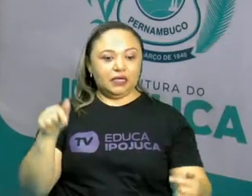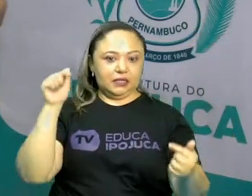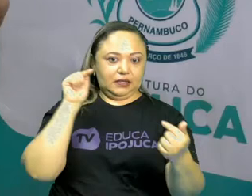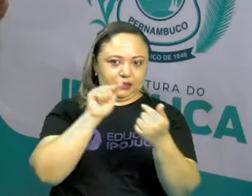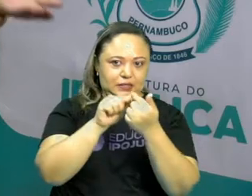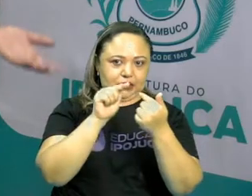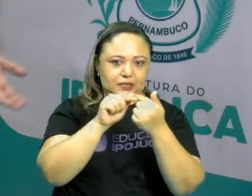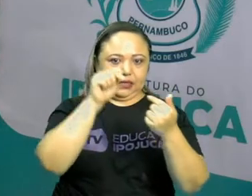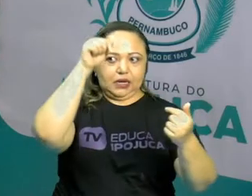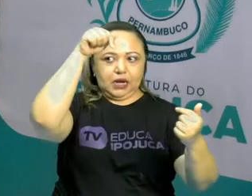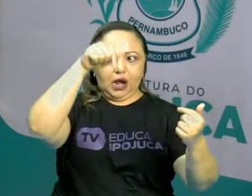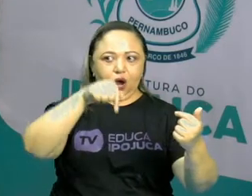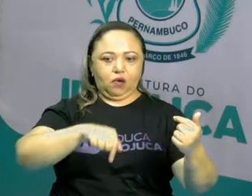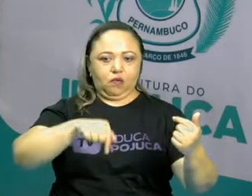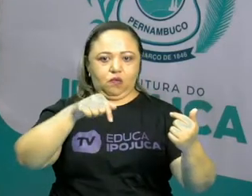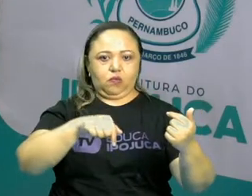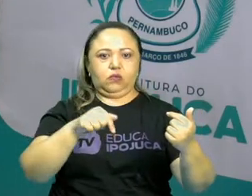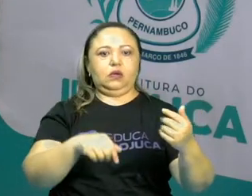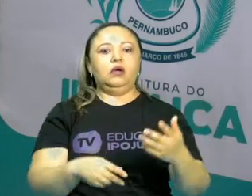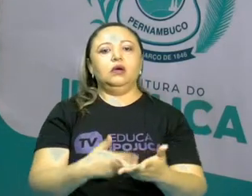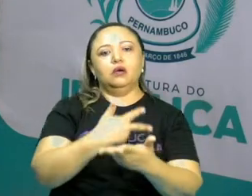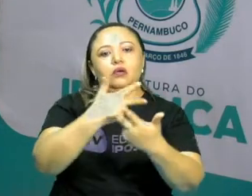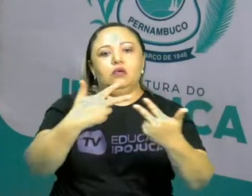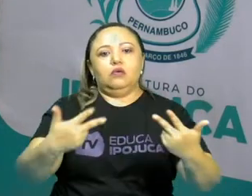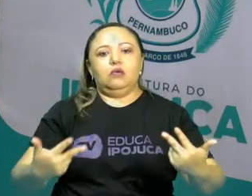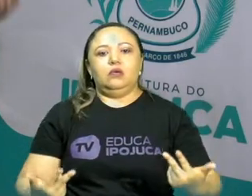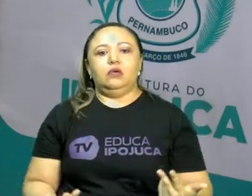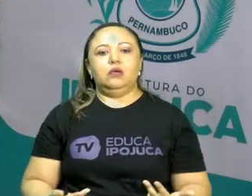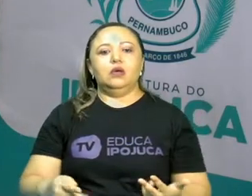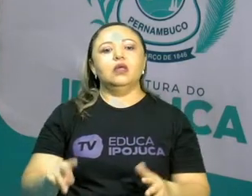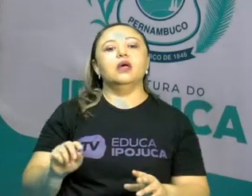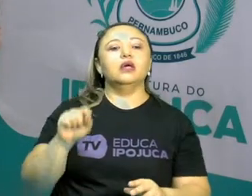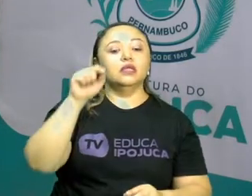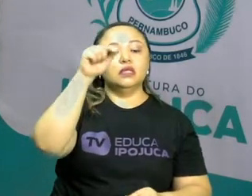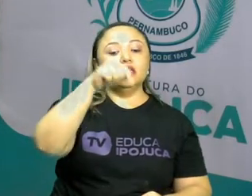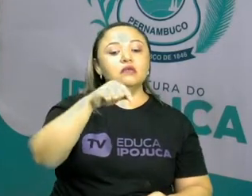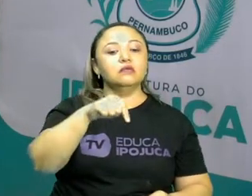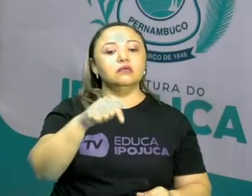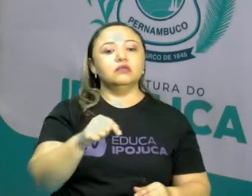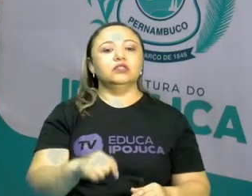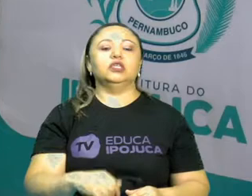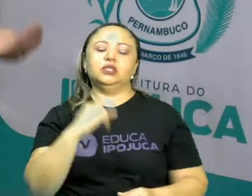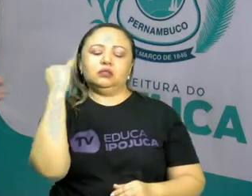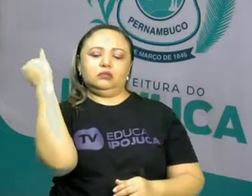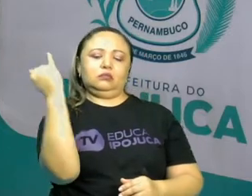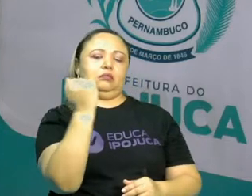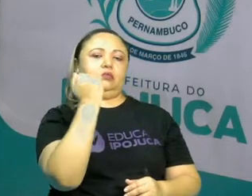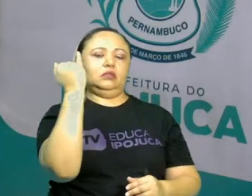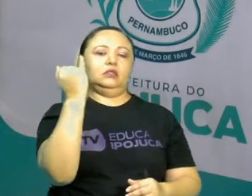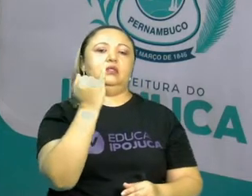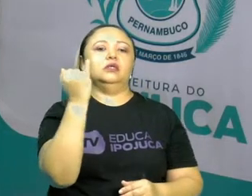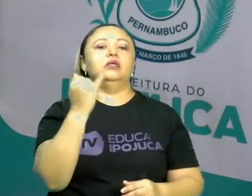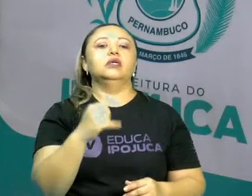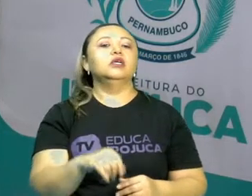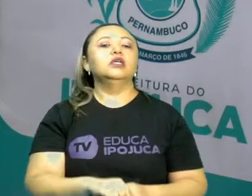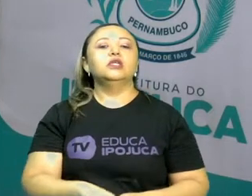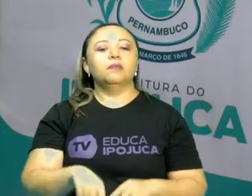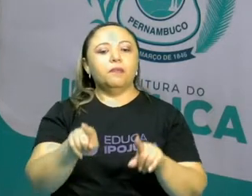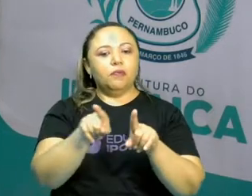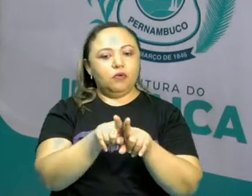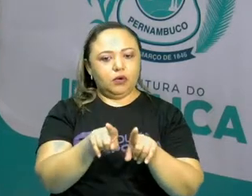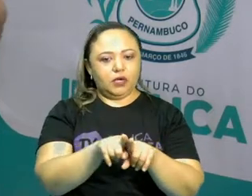aí na charge foi o isolamento social. Algo que foi de extrema importância, que foi discutido na sociedade,